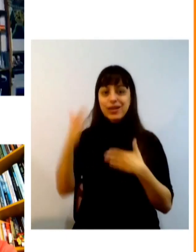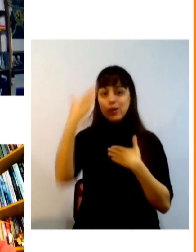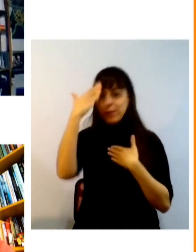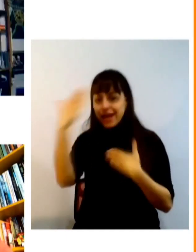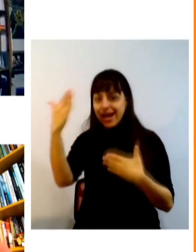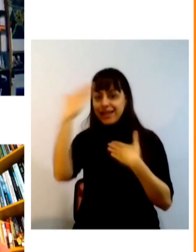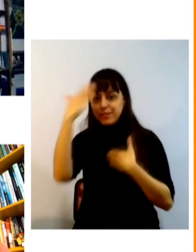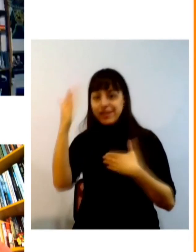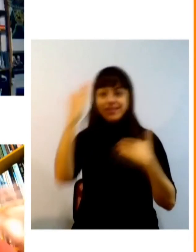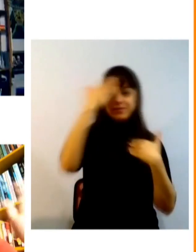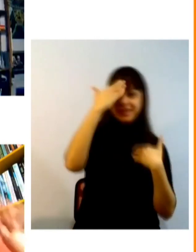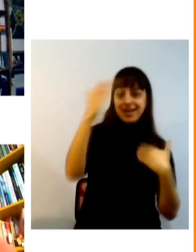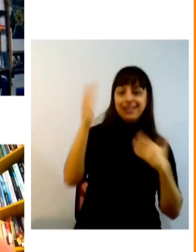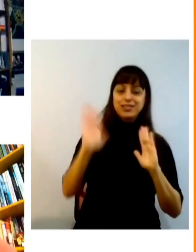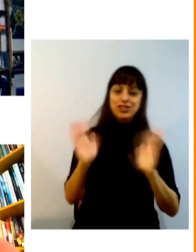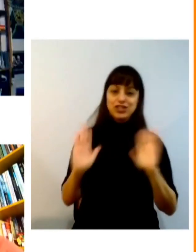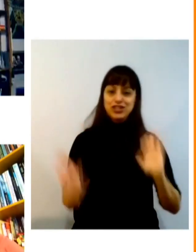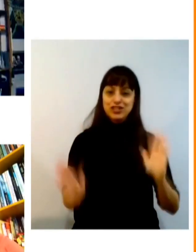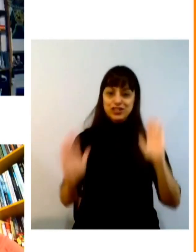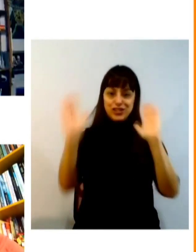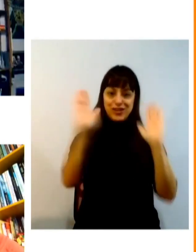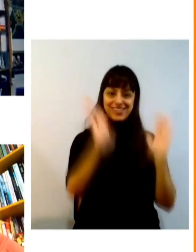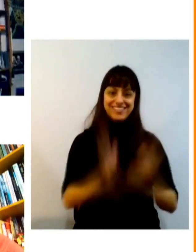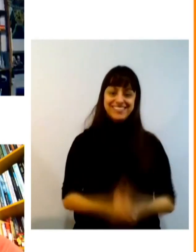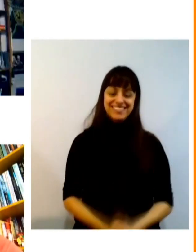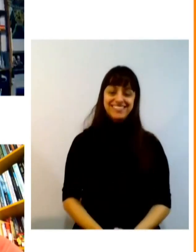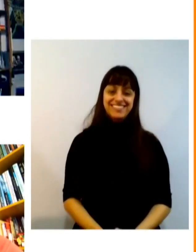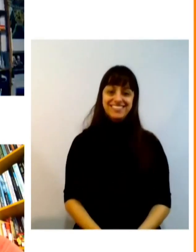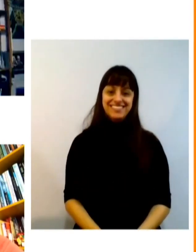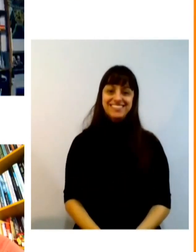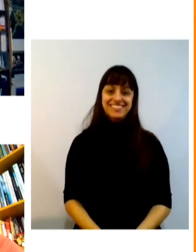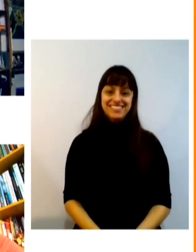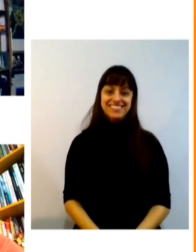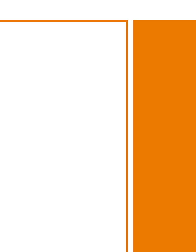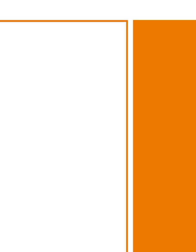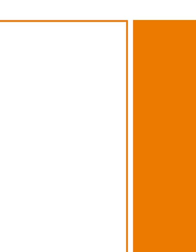todo mundo muito obrigada tchau obrigada tchau,